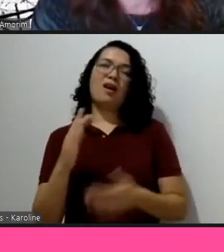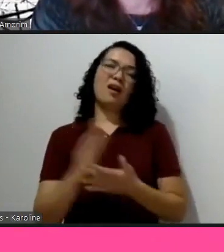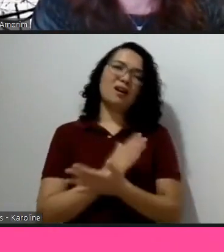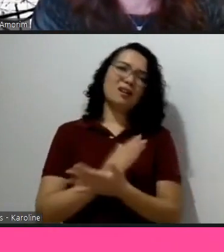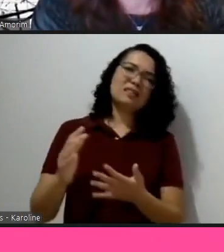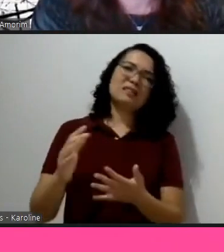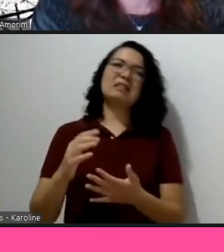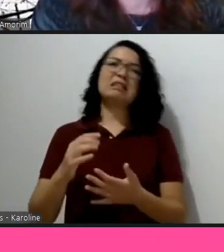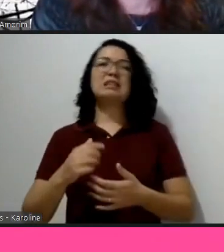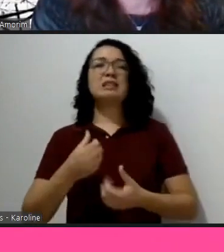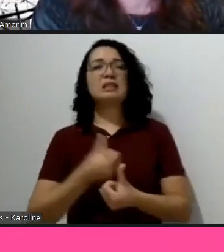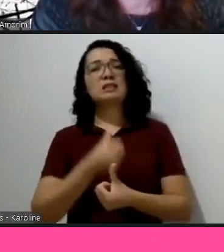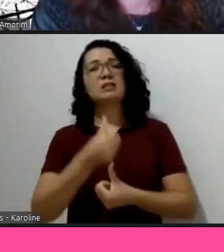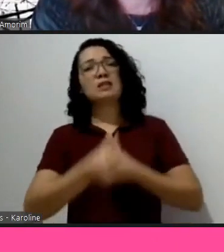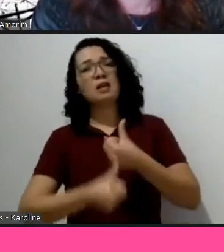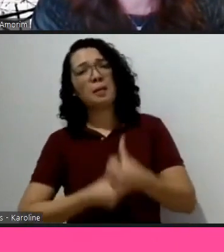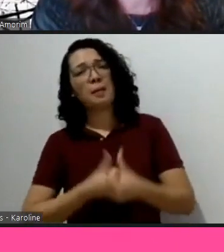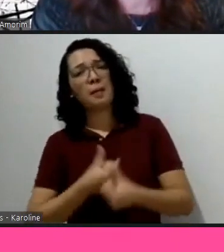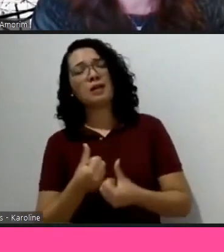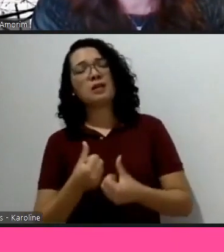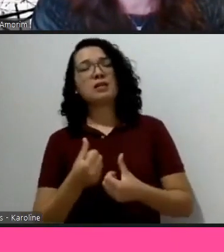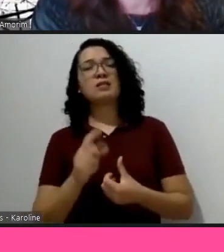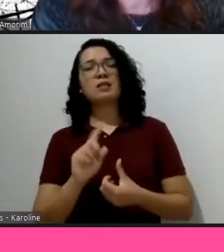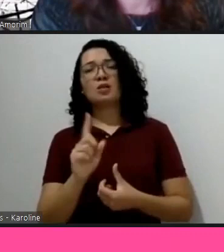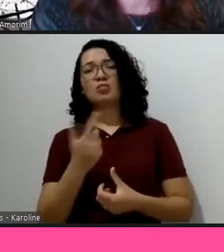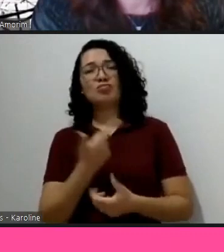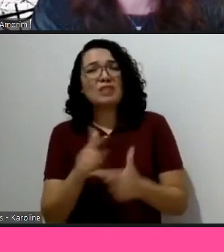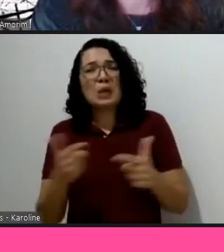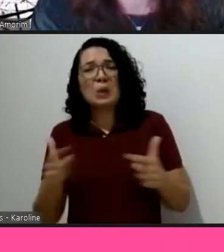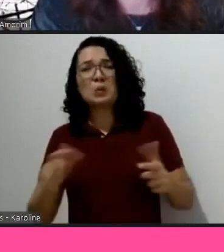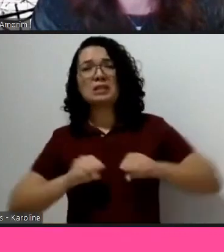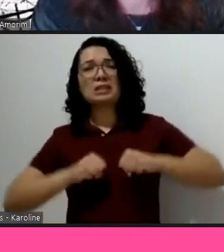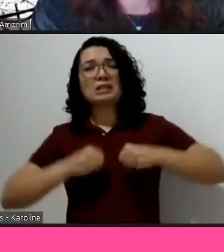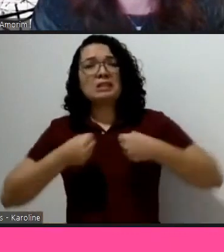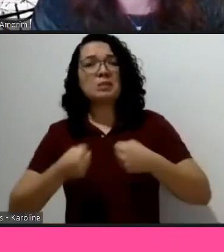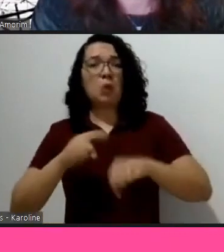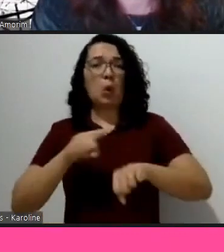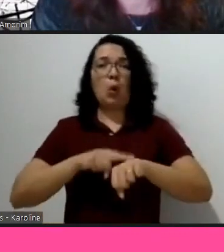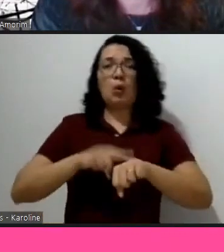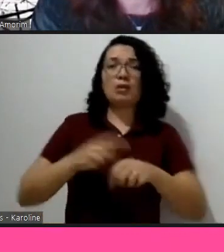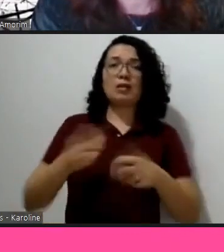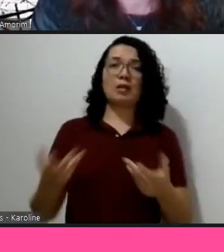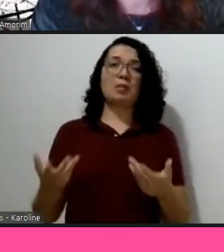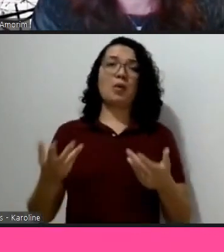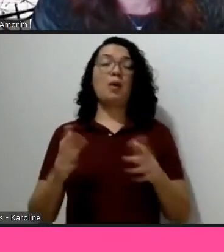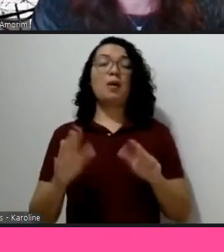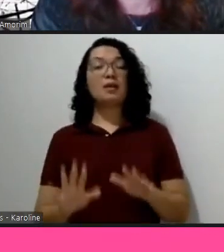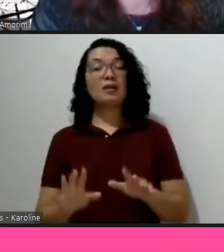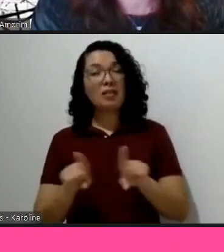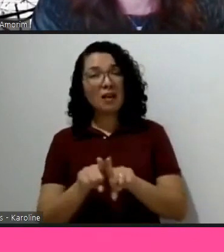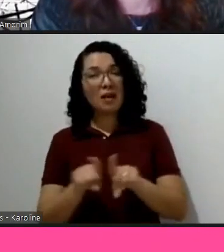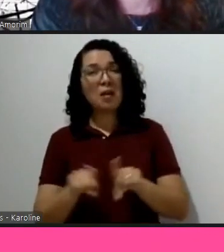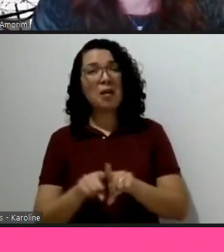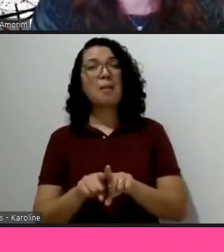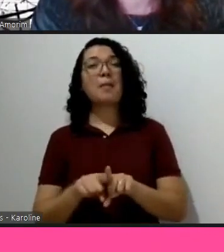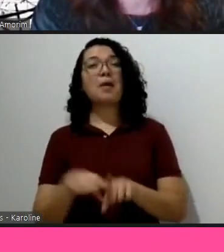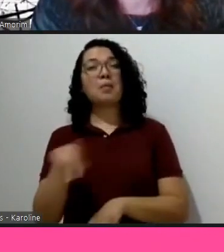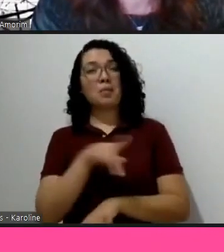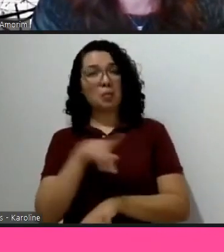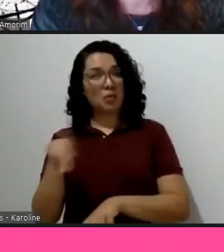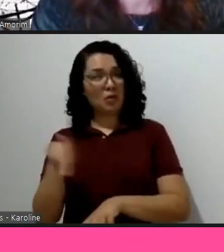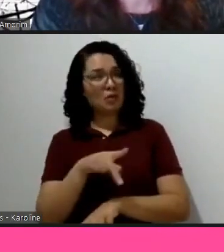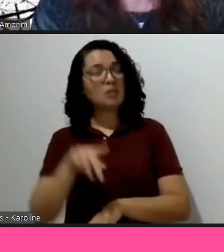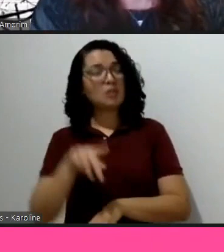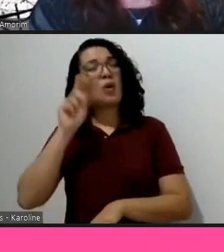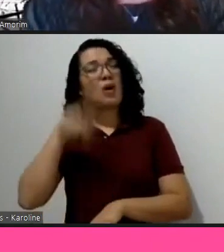é, mas de tempos em tempos para o próprio docente é extremamente cansativo dar a mesma coisa, sempre, mesmo tipo de